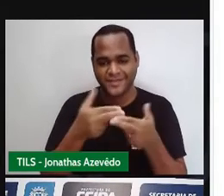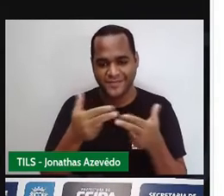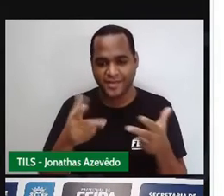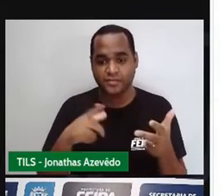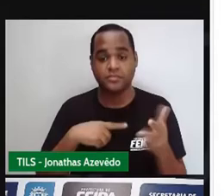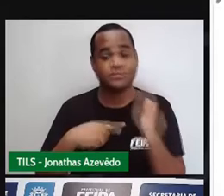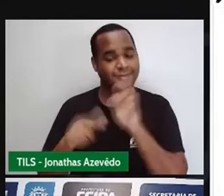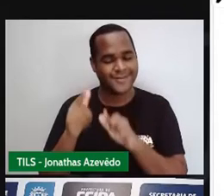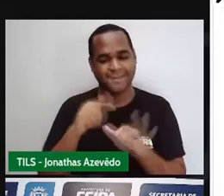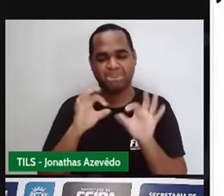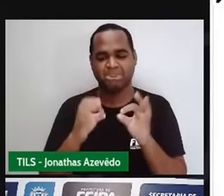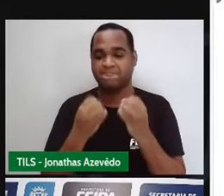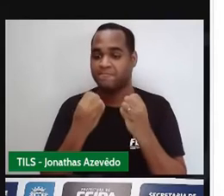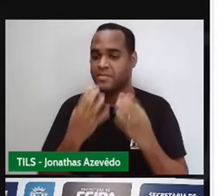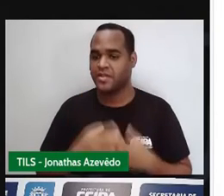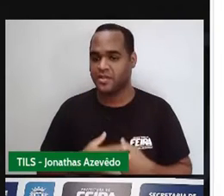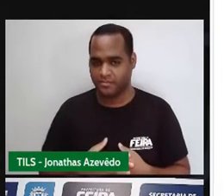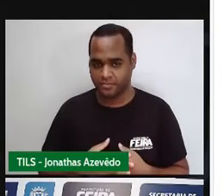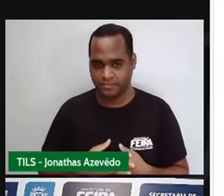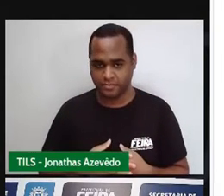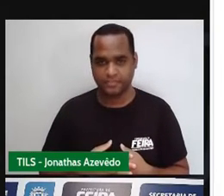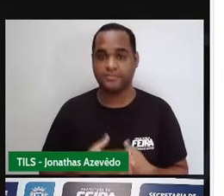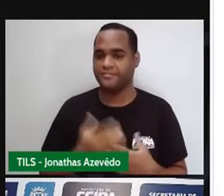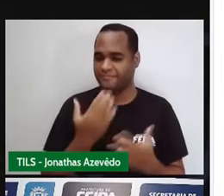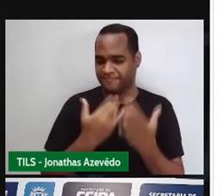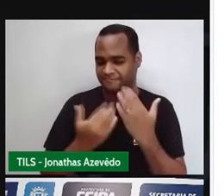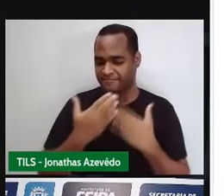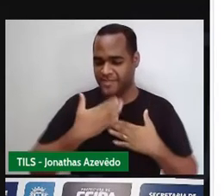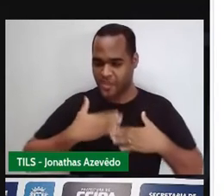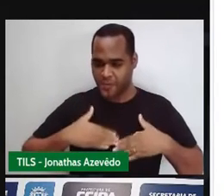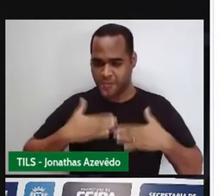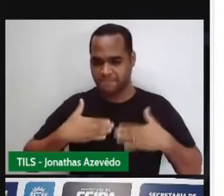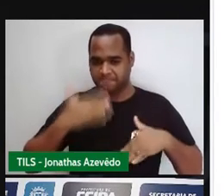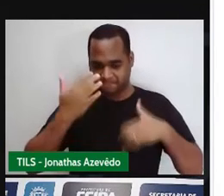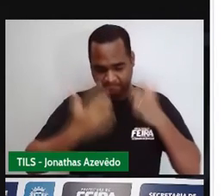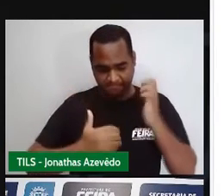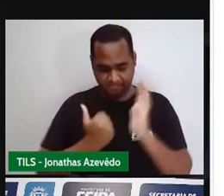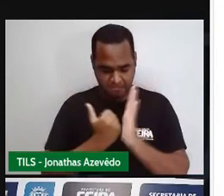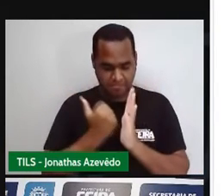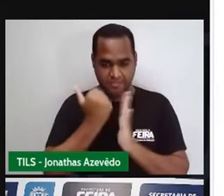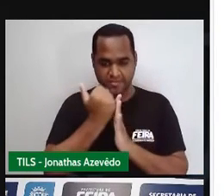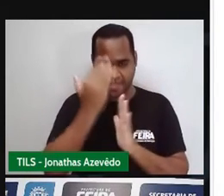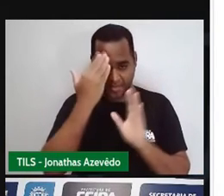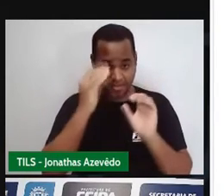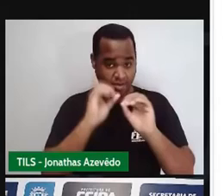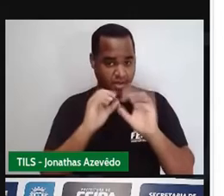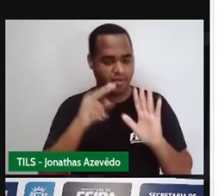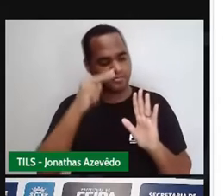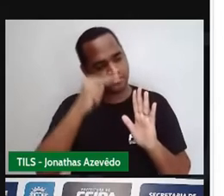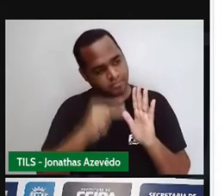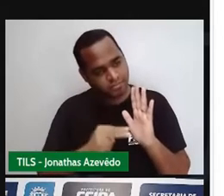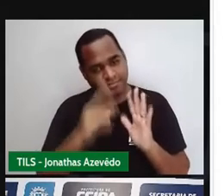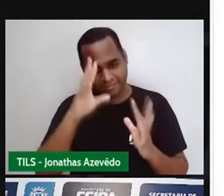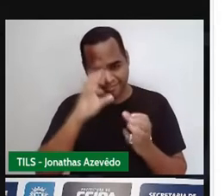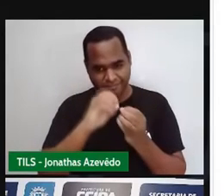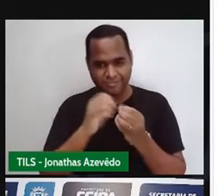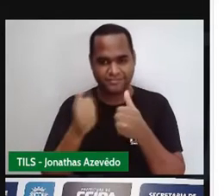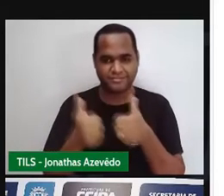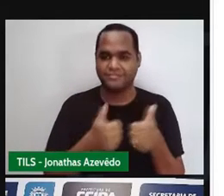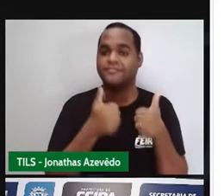tá bom? Bom, mas vamos lá agora, vamos devagarzinho, porque tem coisa pra ser entendida no que a gente vai ler aqui e agora. Falou?